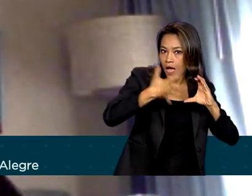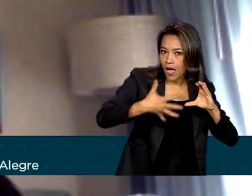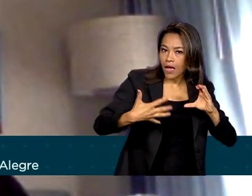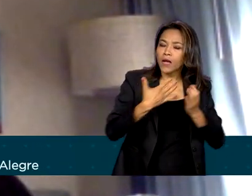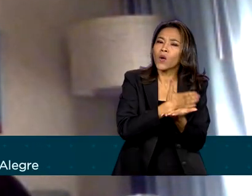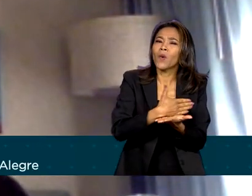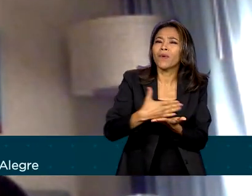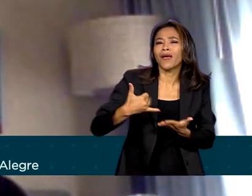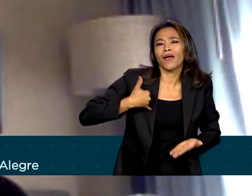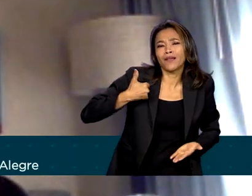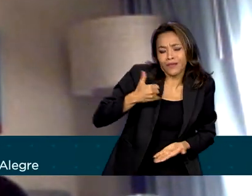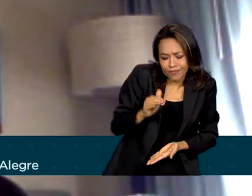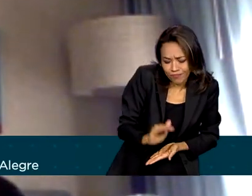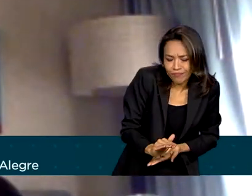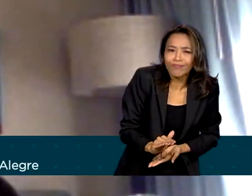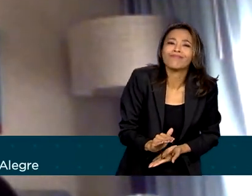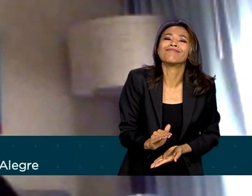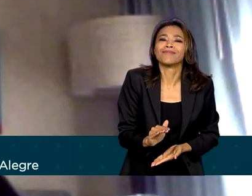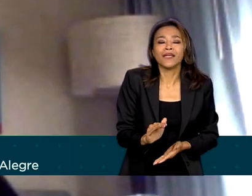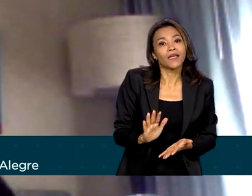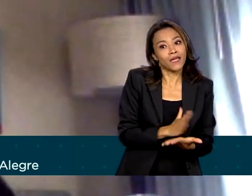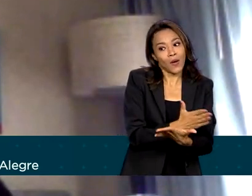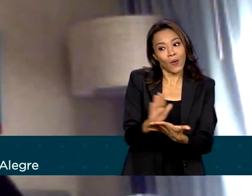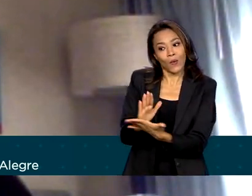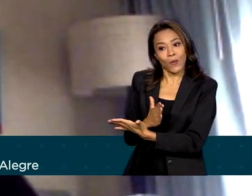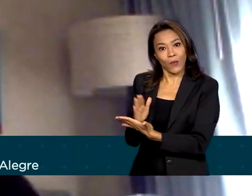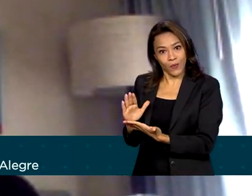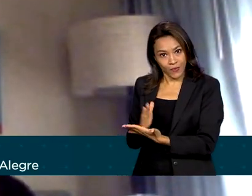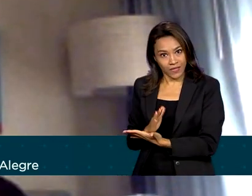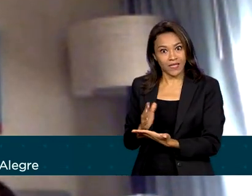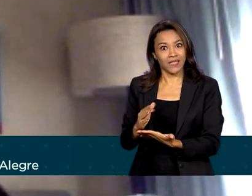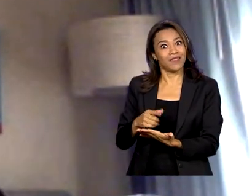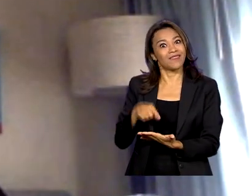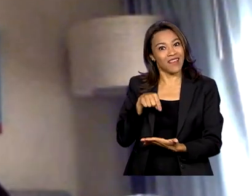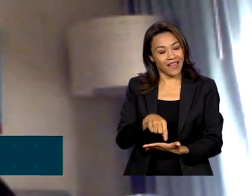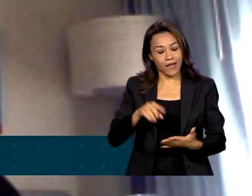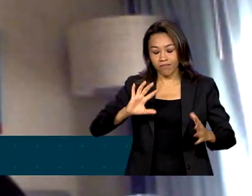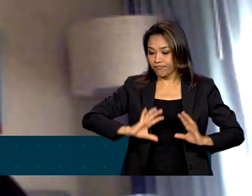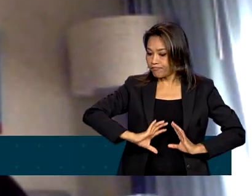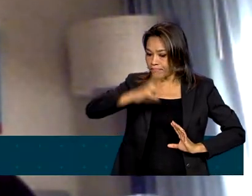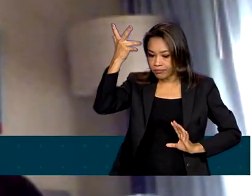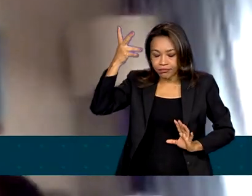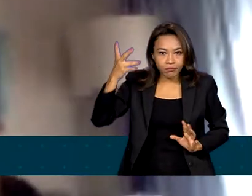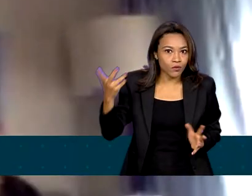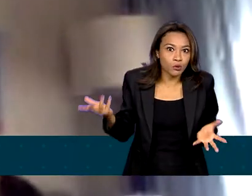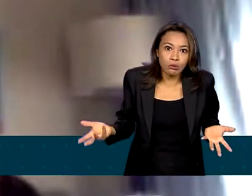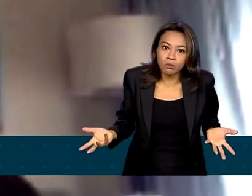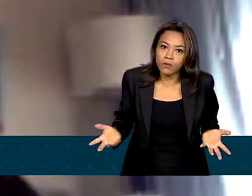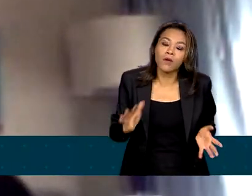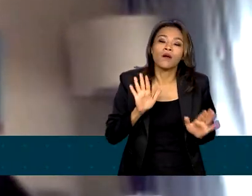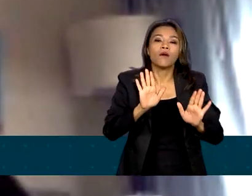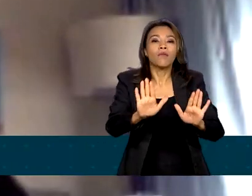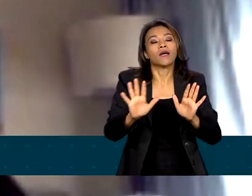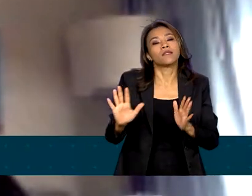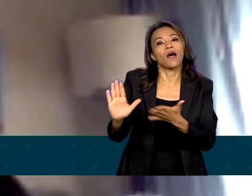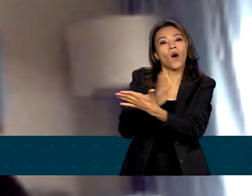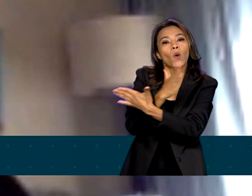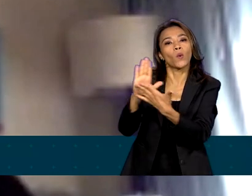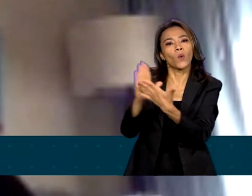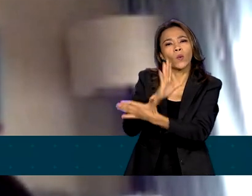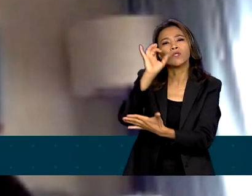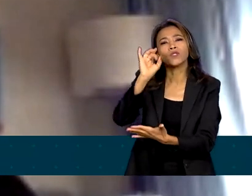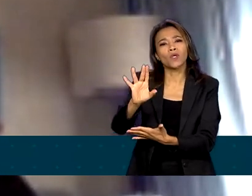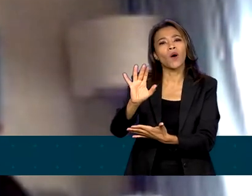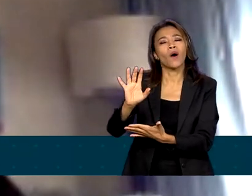na infância e algumas delas são catastróficas mesmo. Agora, algumas vão afetar só